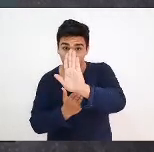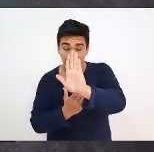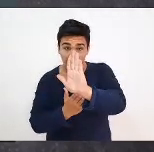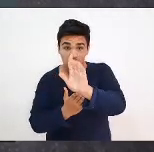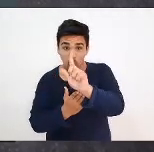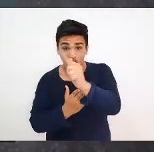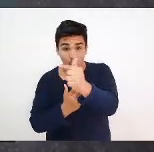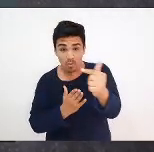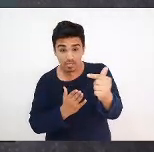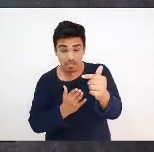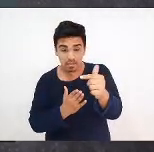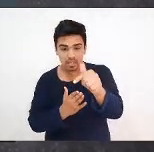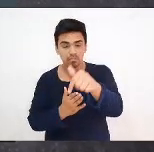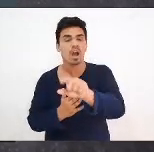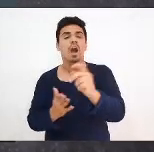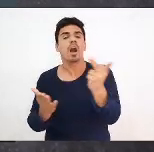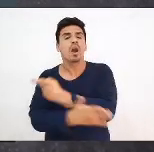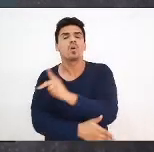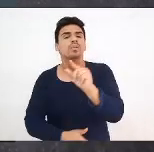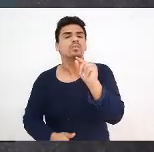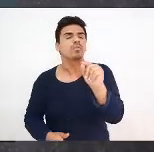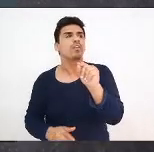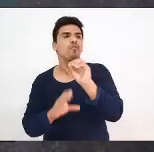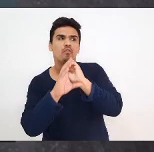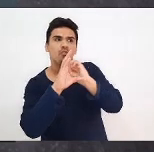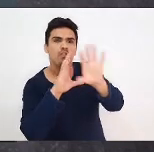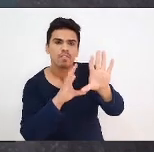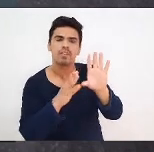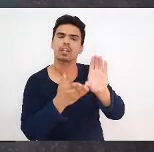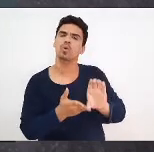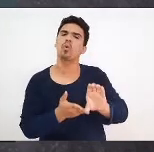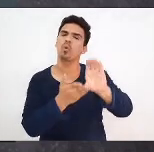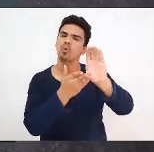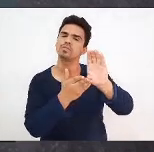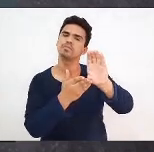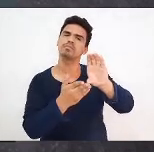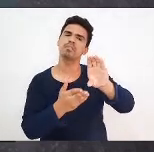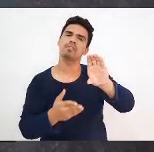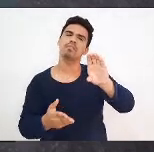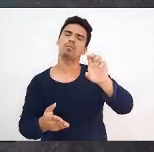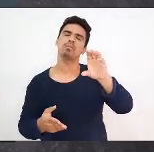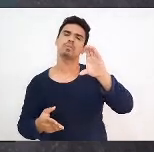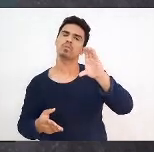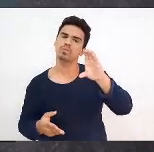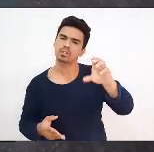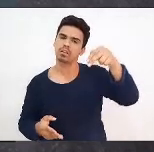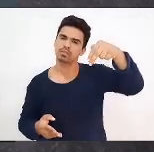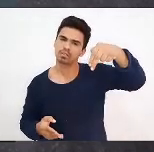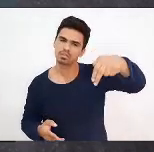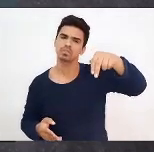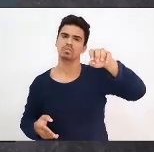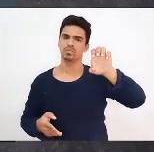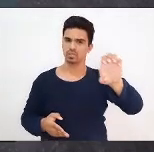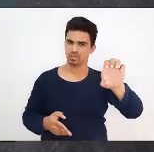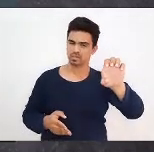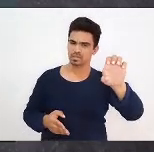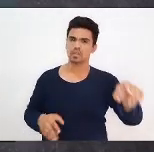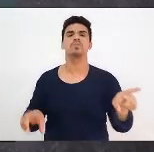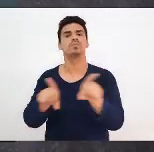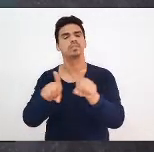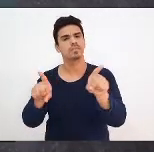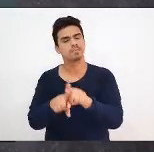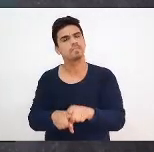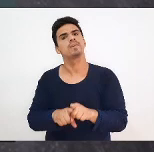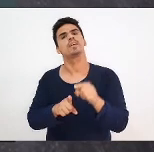CERES, foi enviado ao Conselho Nacional de Educação, nós pedimos uma reunião com o Conselho Nacional de